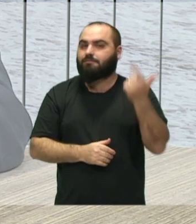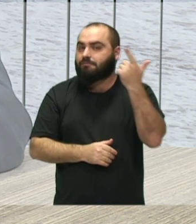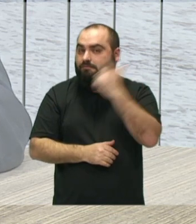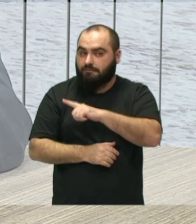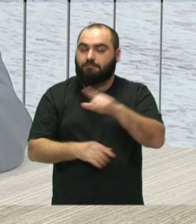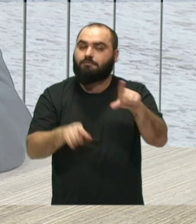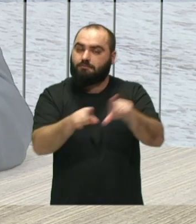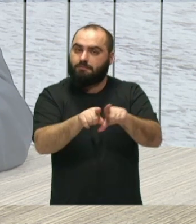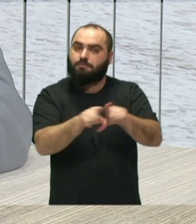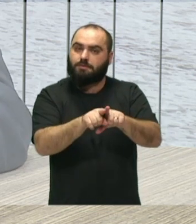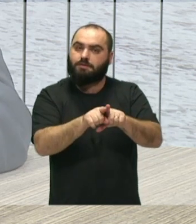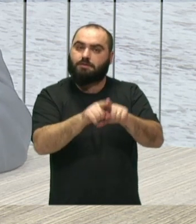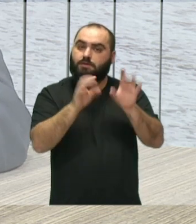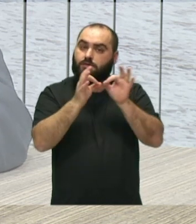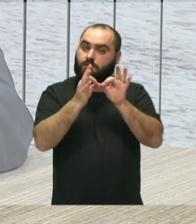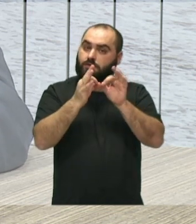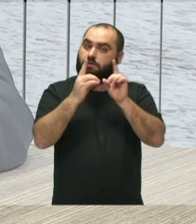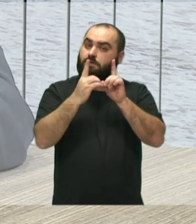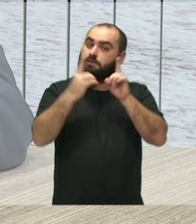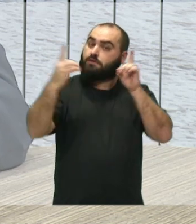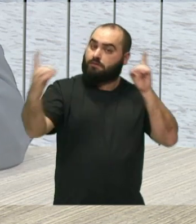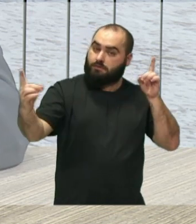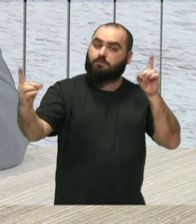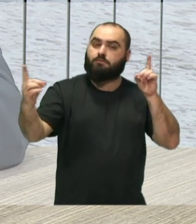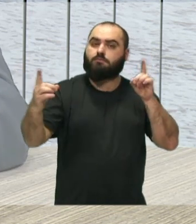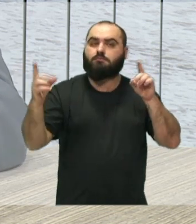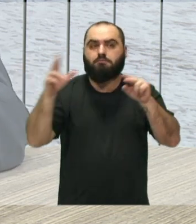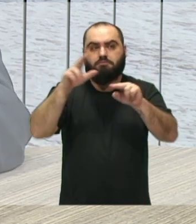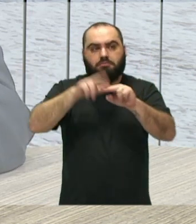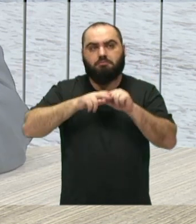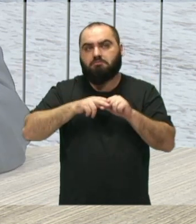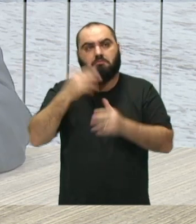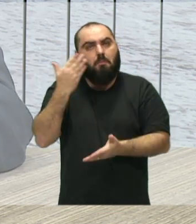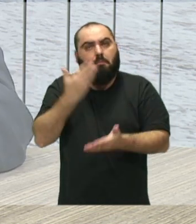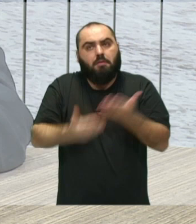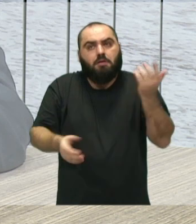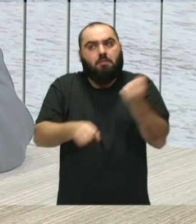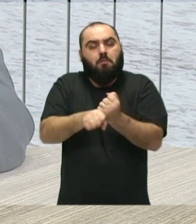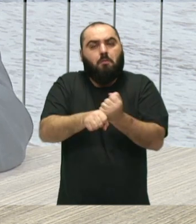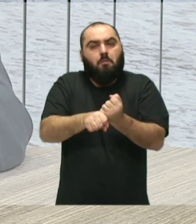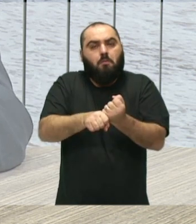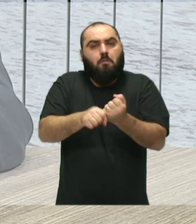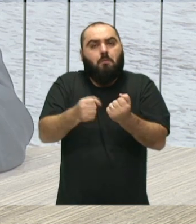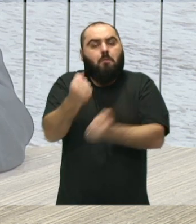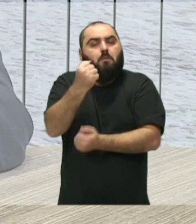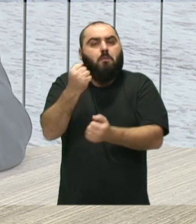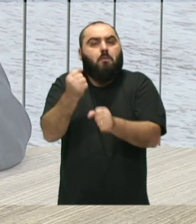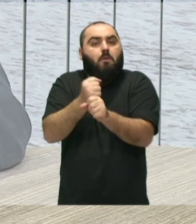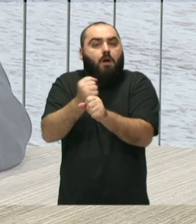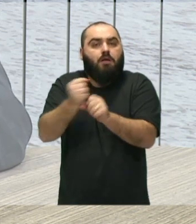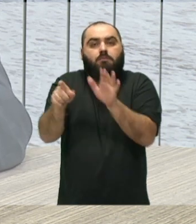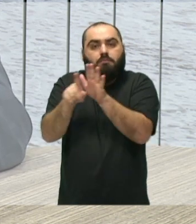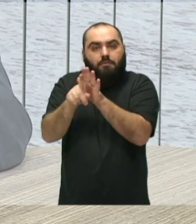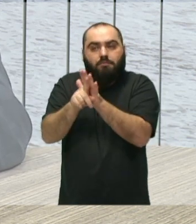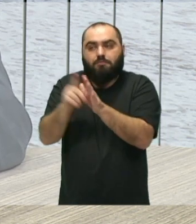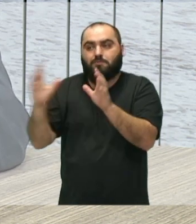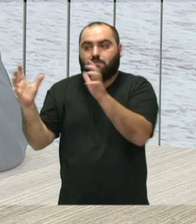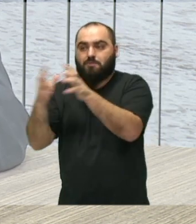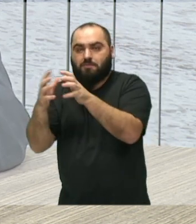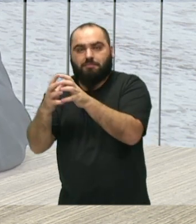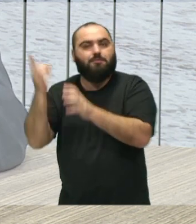modo à distância e praticamente não perdemos o ano letivo, né, para as turmas que estavam em andamento estudando,